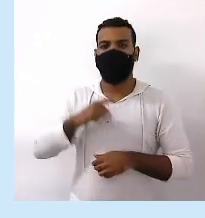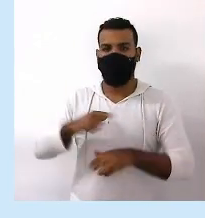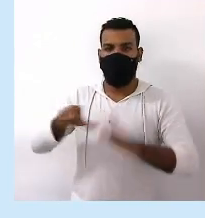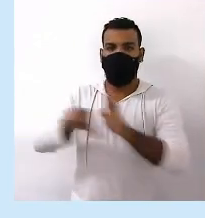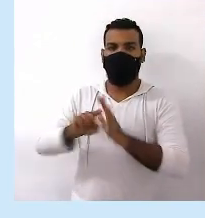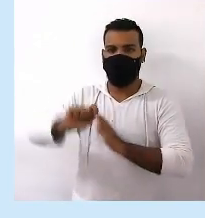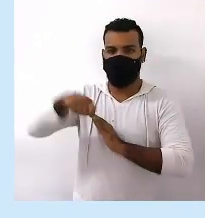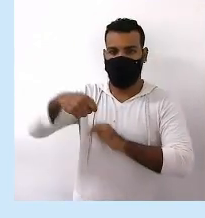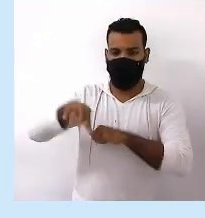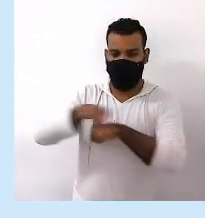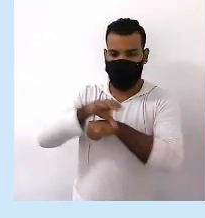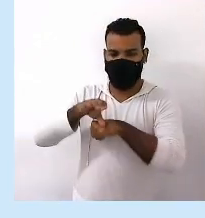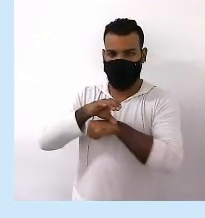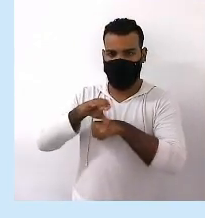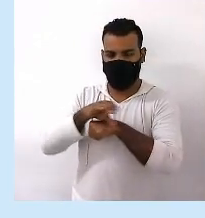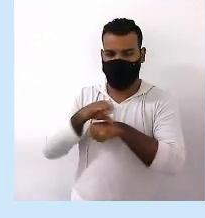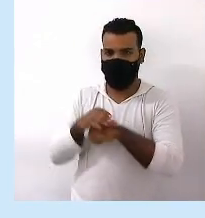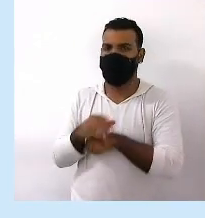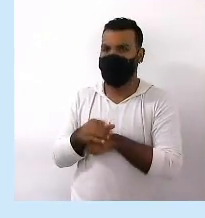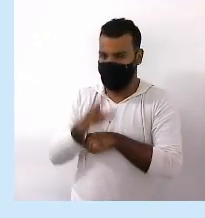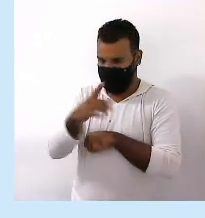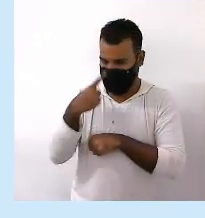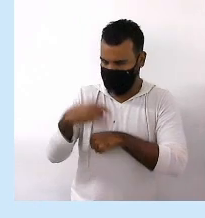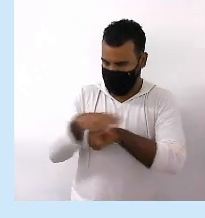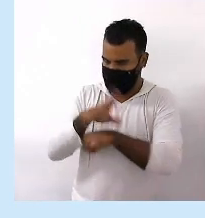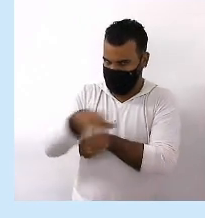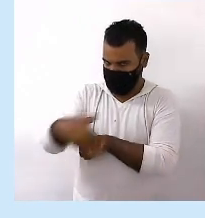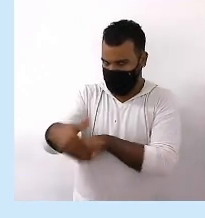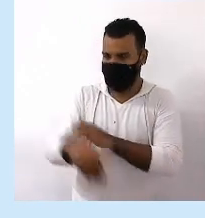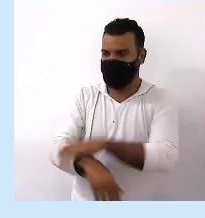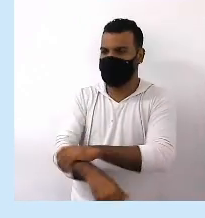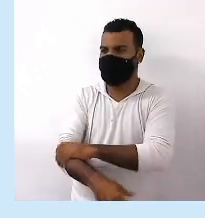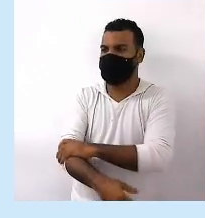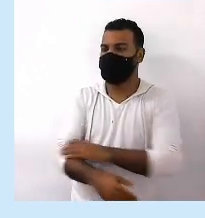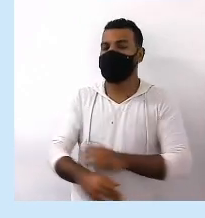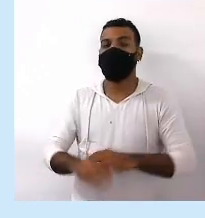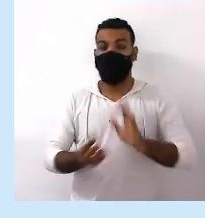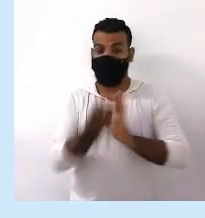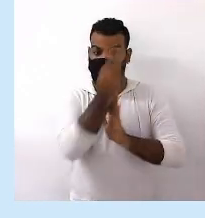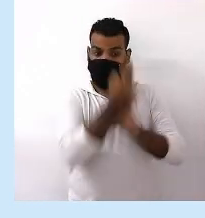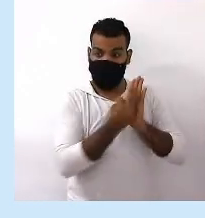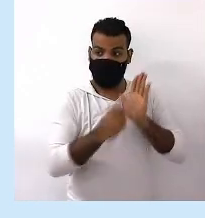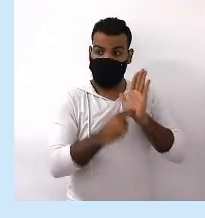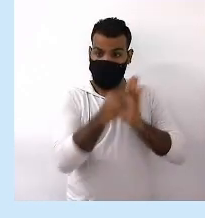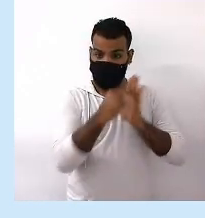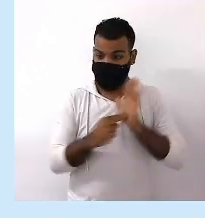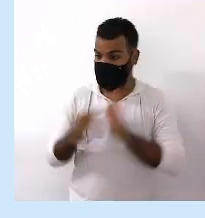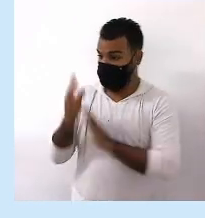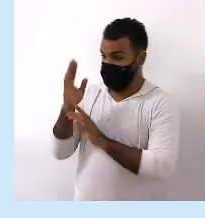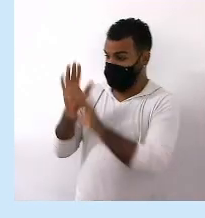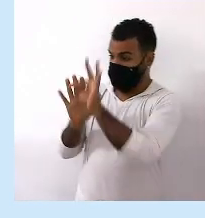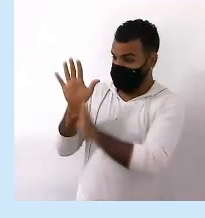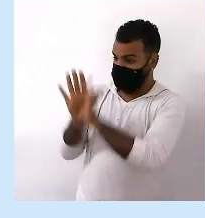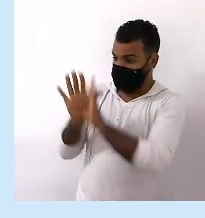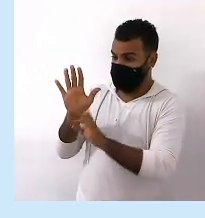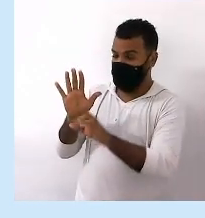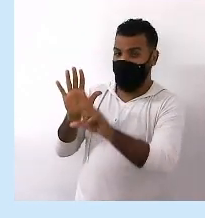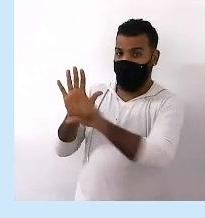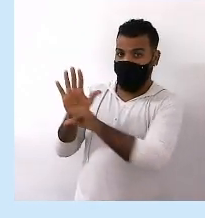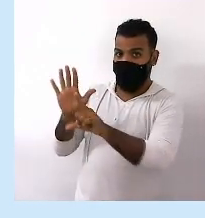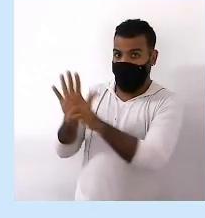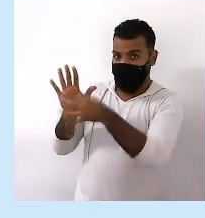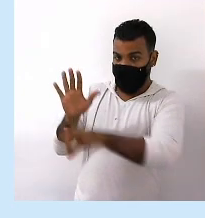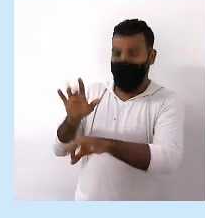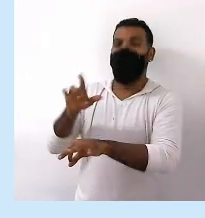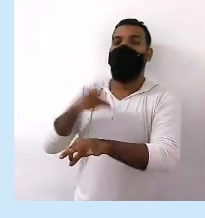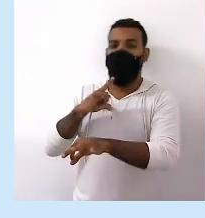Resumidamente falando Os textos normativos, os textos legais Eles são textos que nos orientam